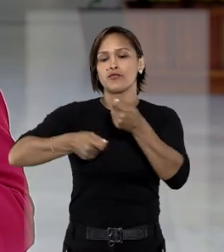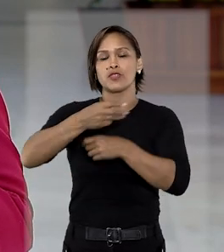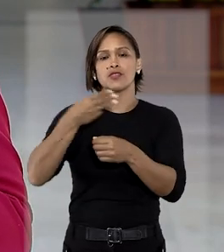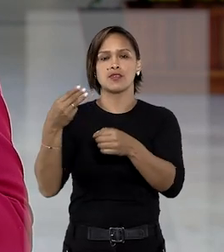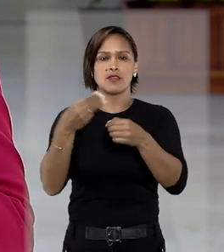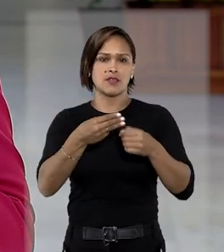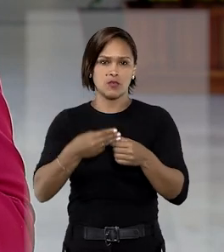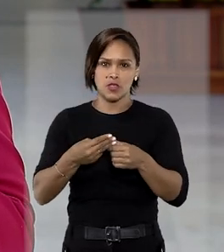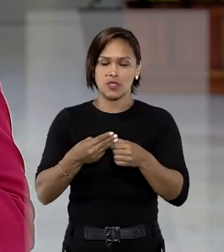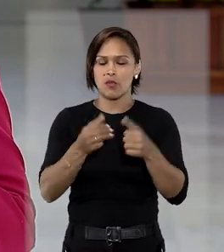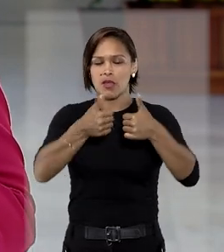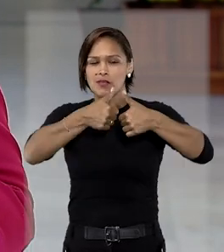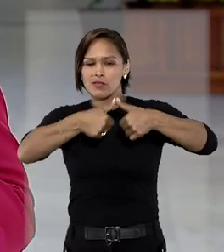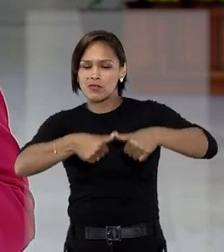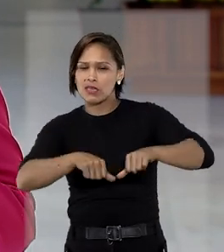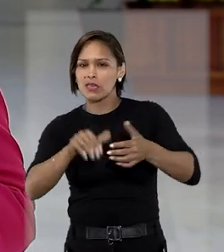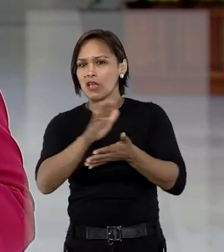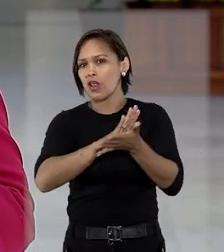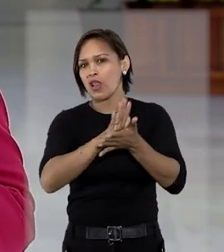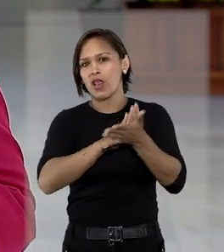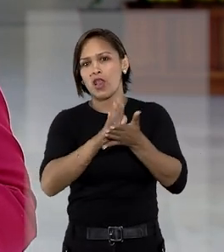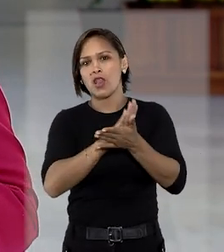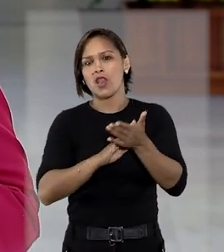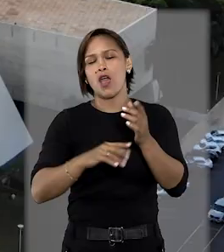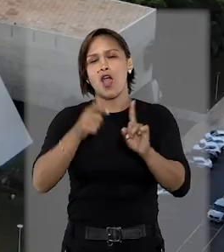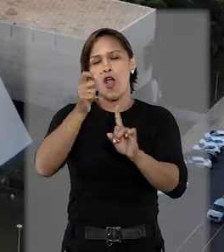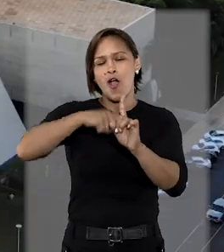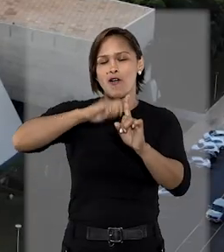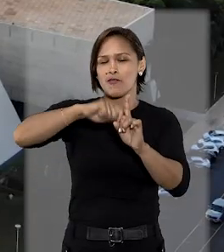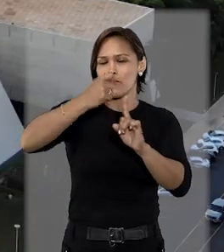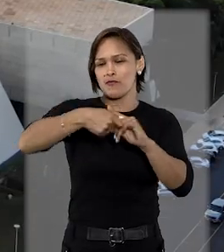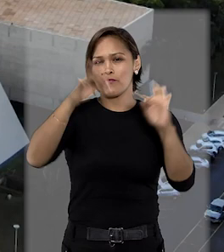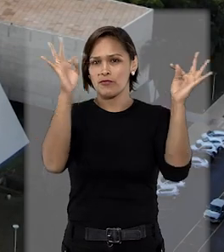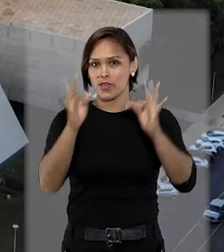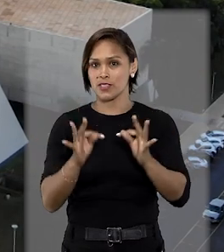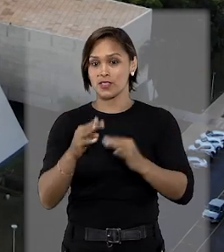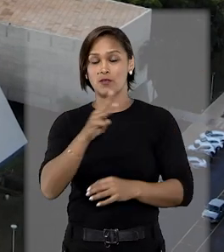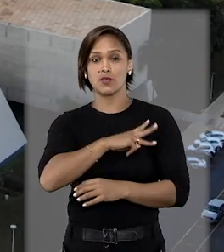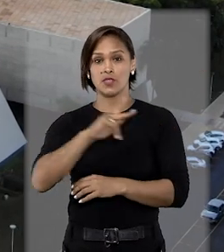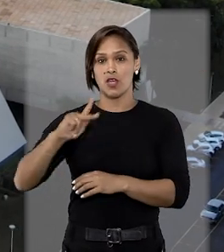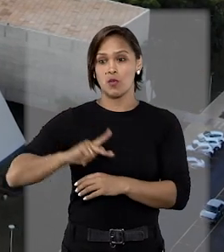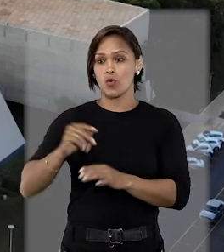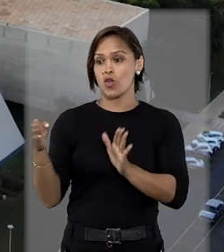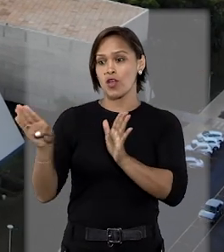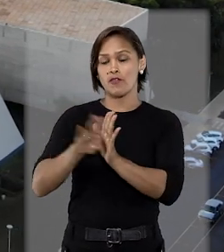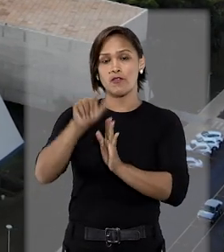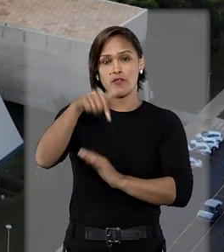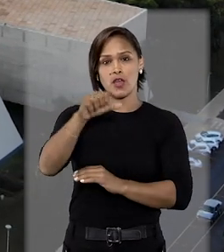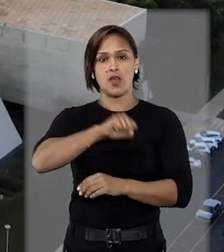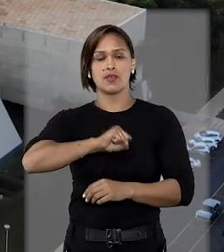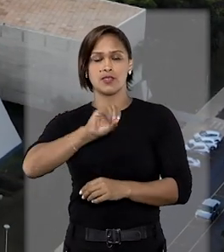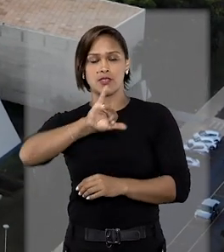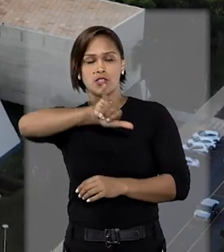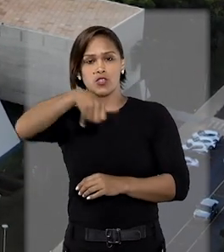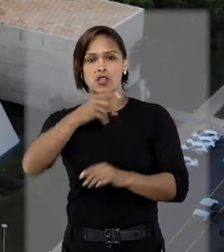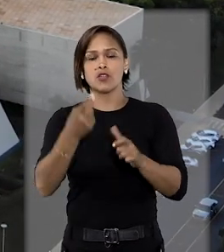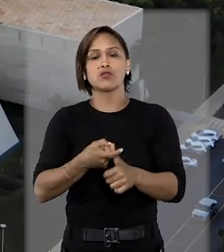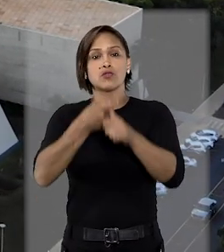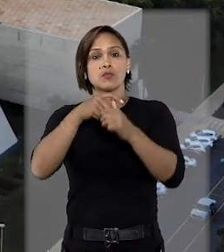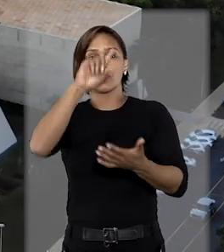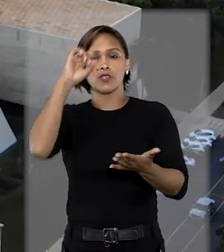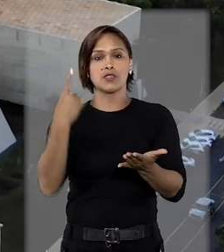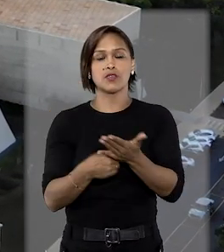município, que ficaria sem a renda da Festa da Banana. O MP então recorreu ao STJ para suspender a decisão.